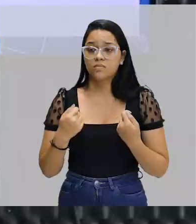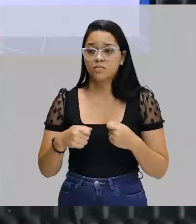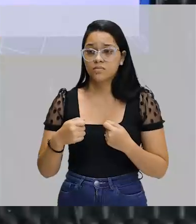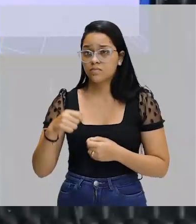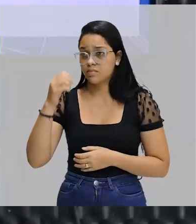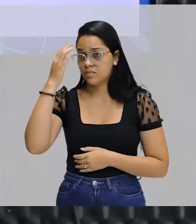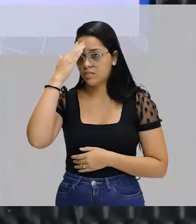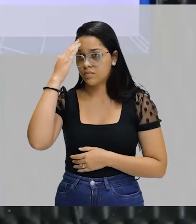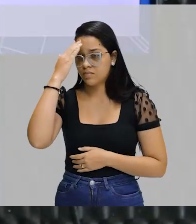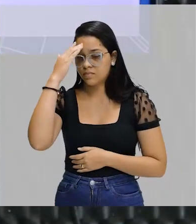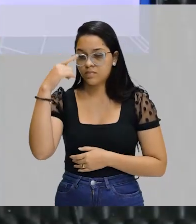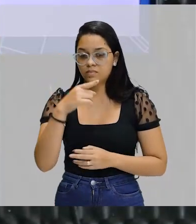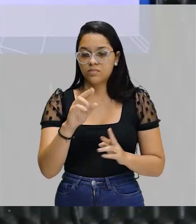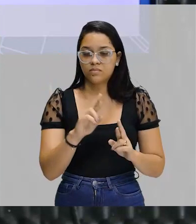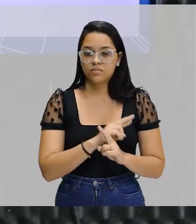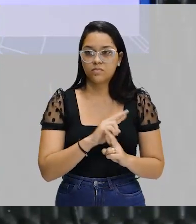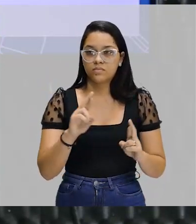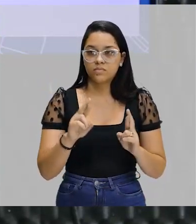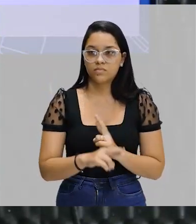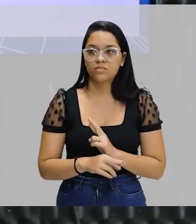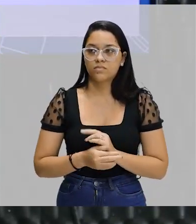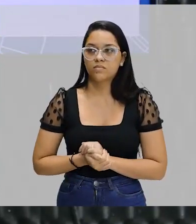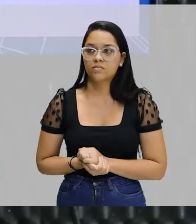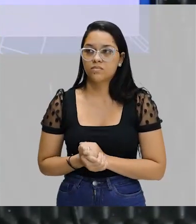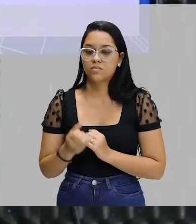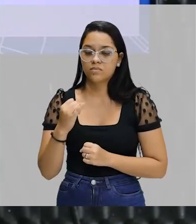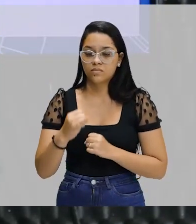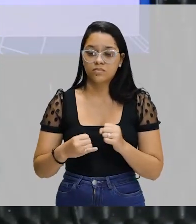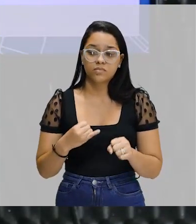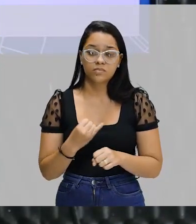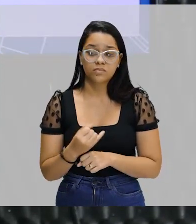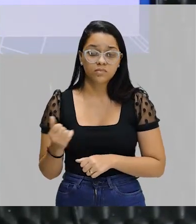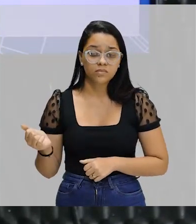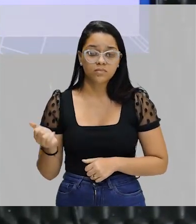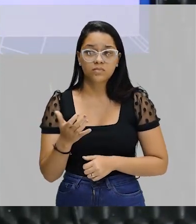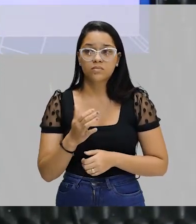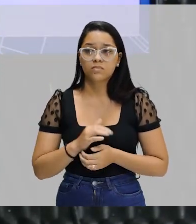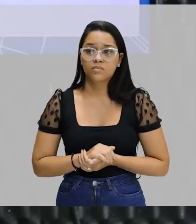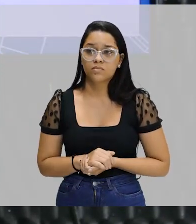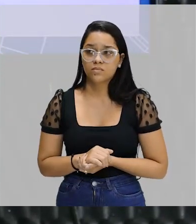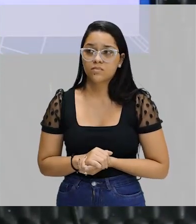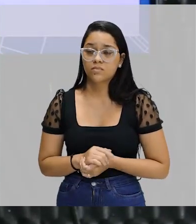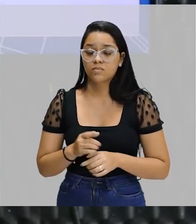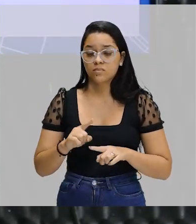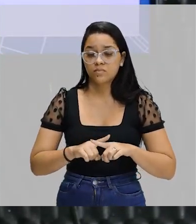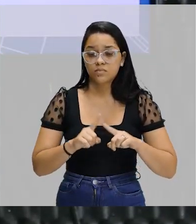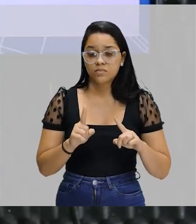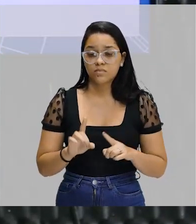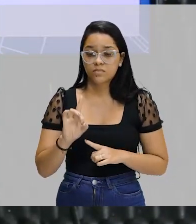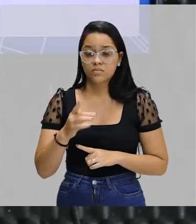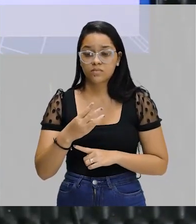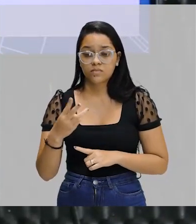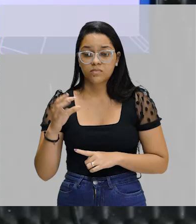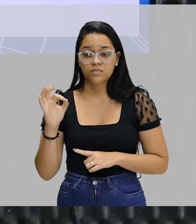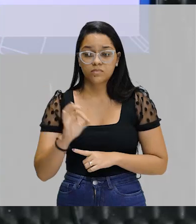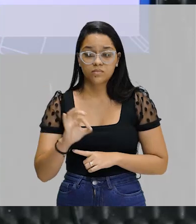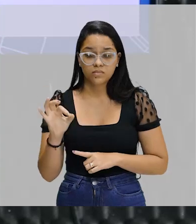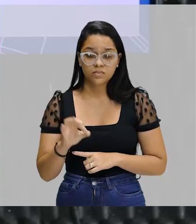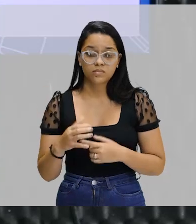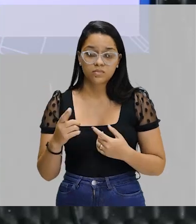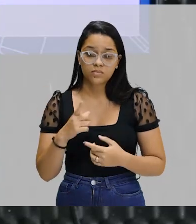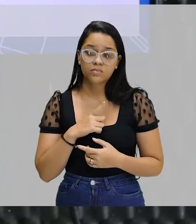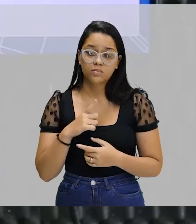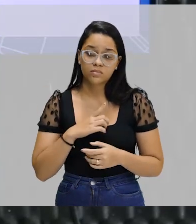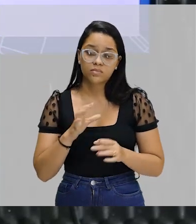entender essa relação do texto. A internet é o portal da nova era. Mas, apenas 3% da população